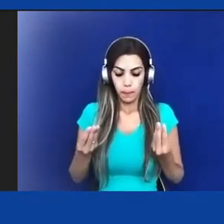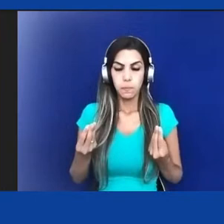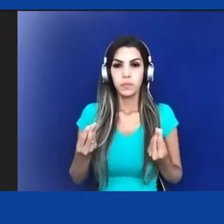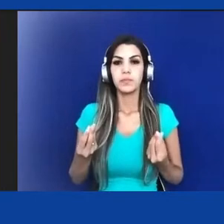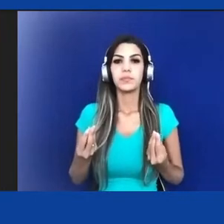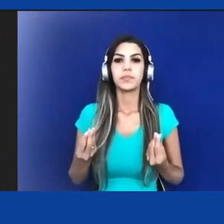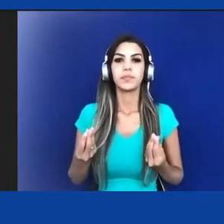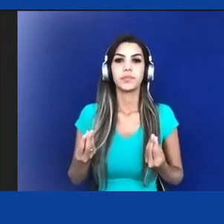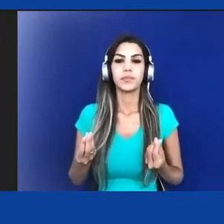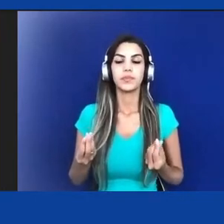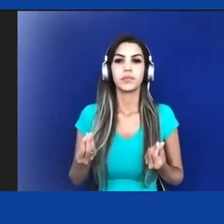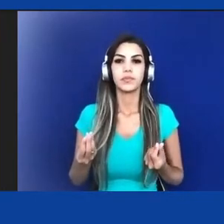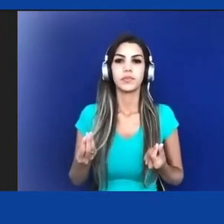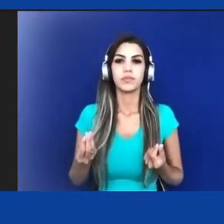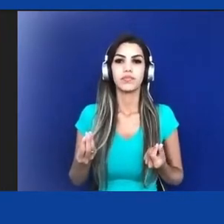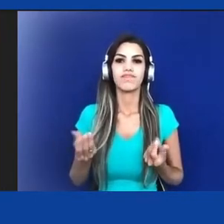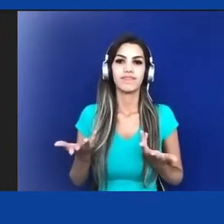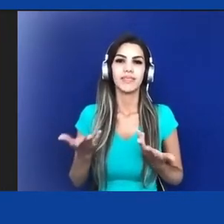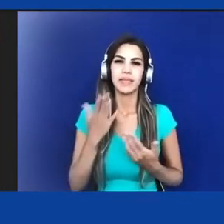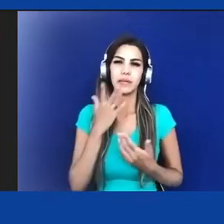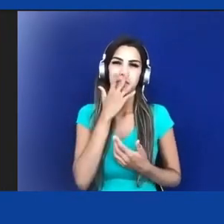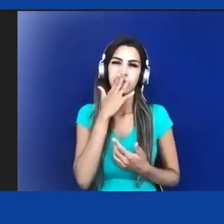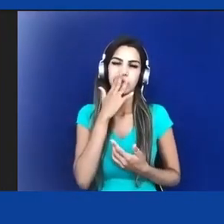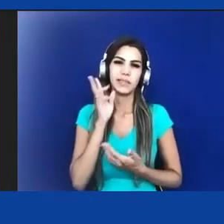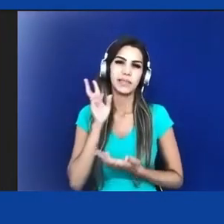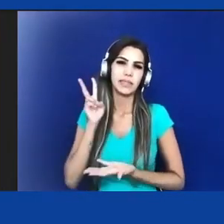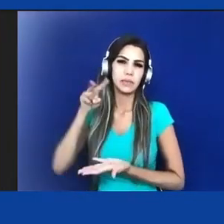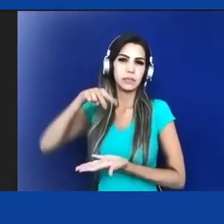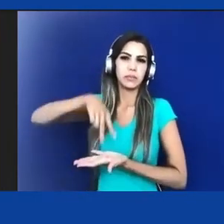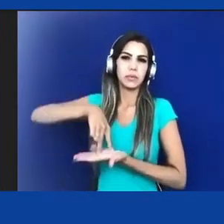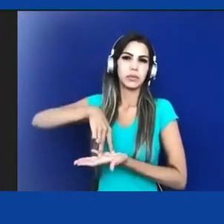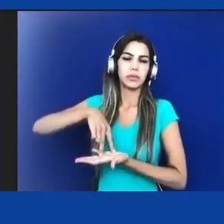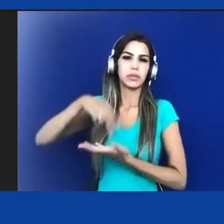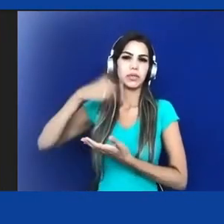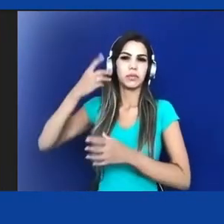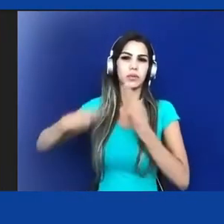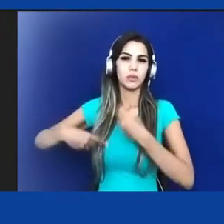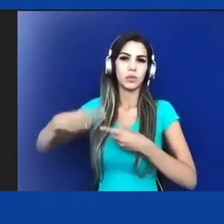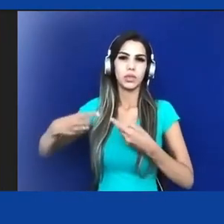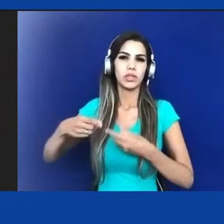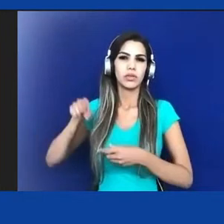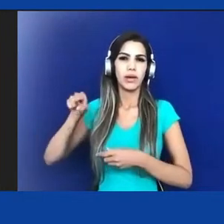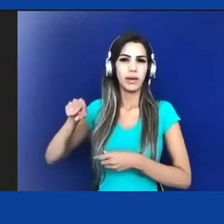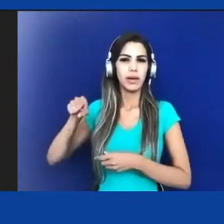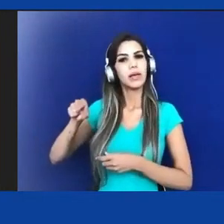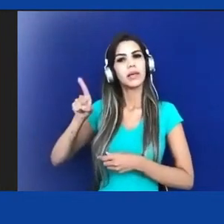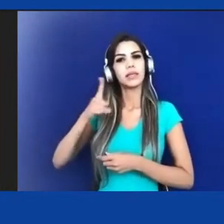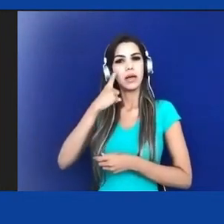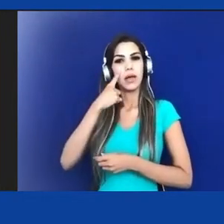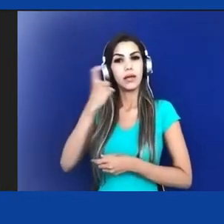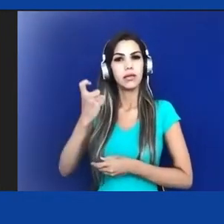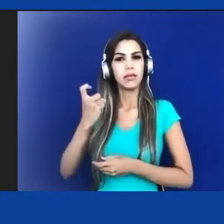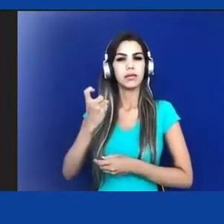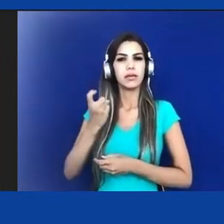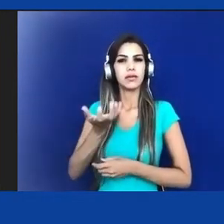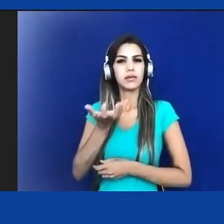esse tipo de posição política não está interessado na diferença, não reconhece o fato de dividir o